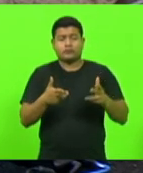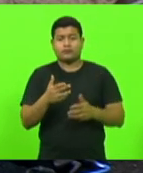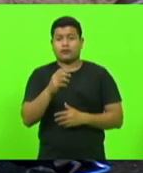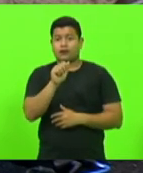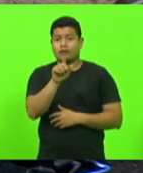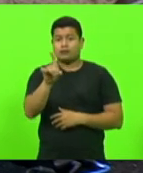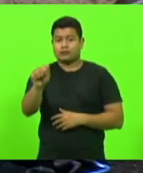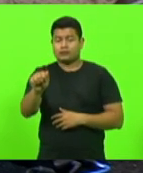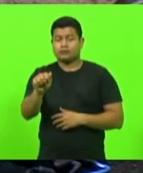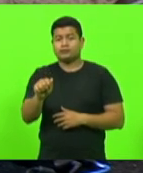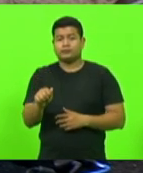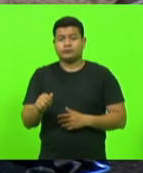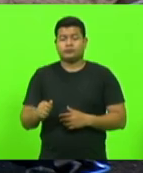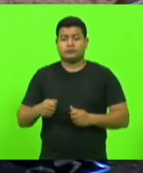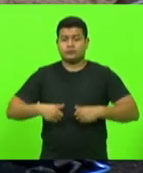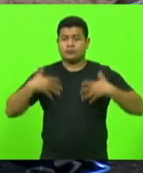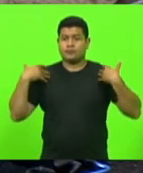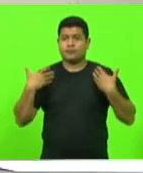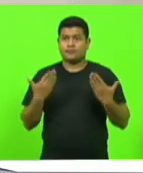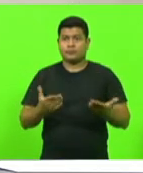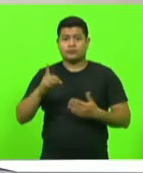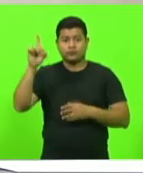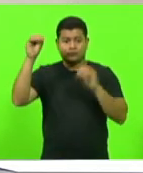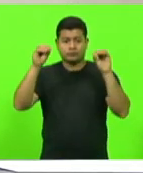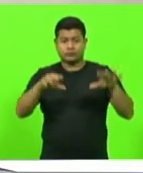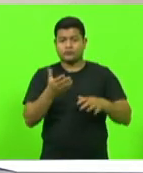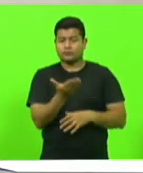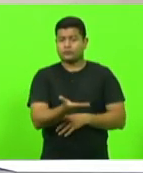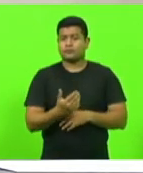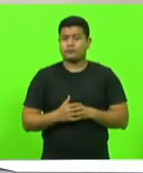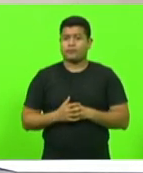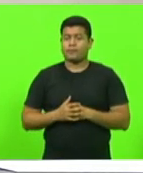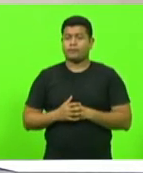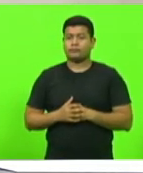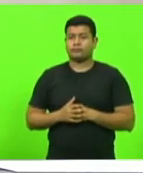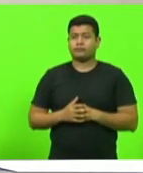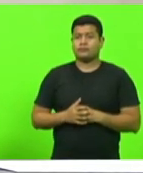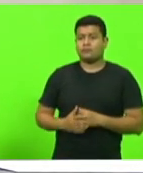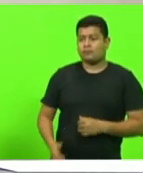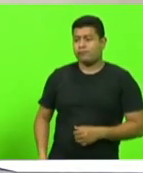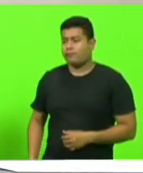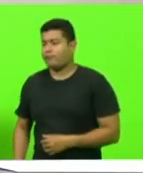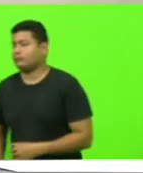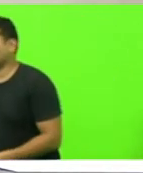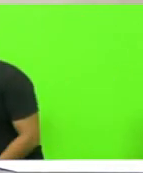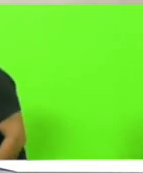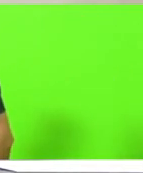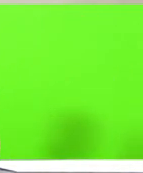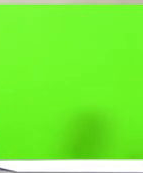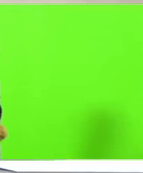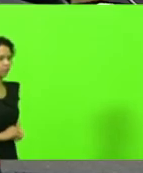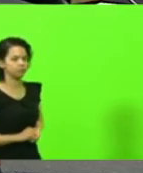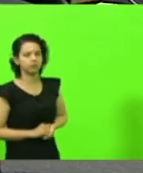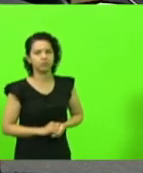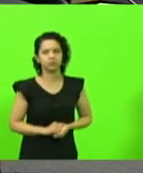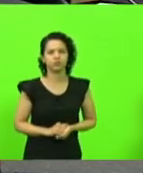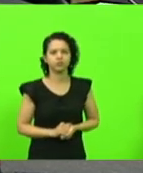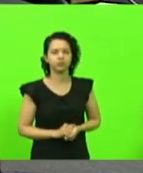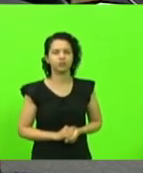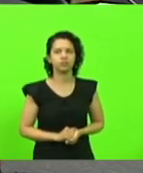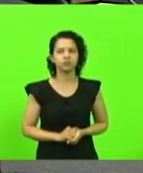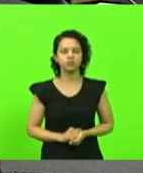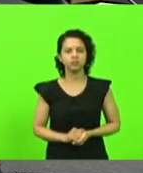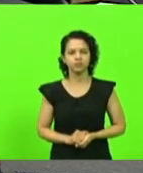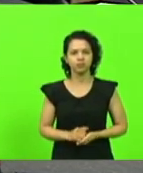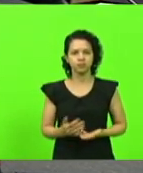Deus te abençoe obrigado deputado Sérgio Mota agora sim eu de obrigado senhor presidente senhor